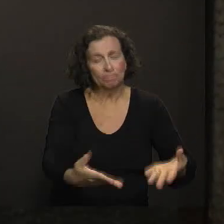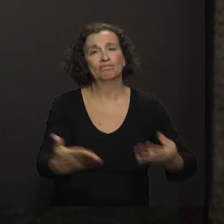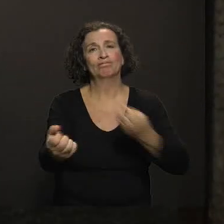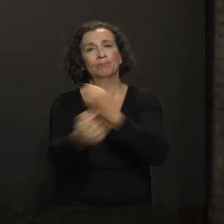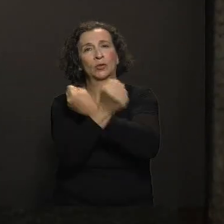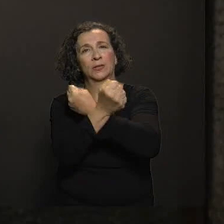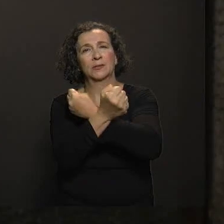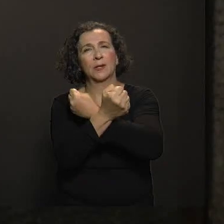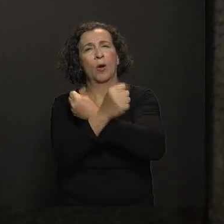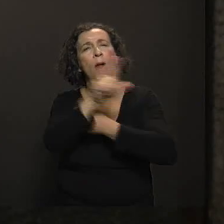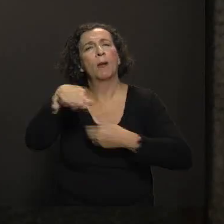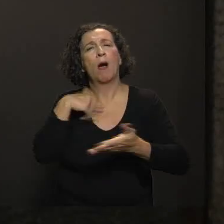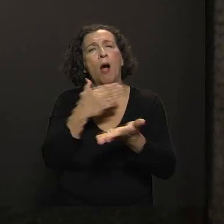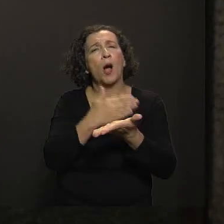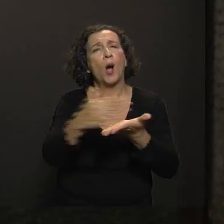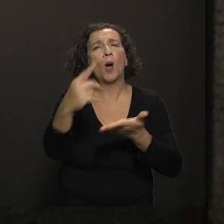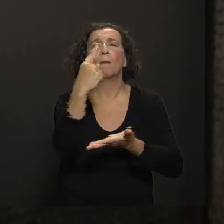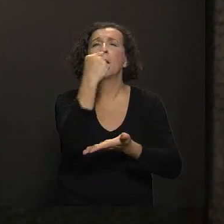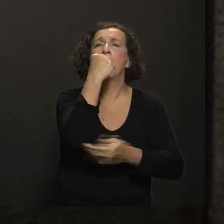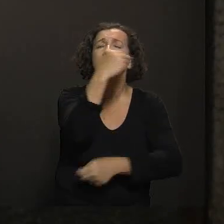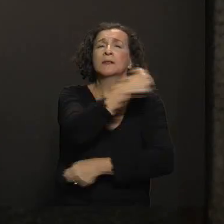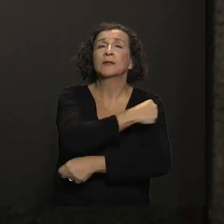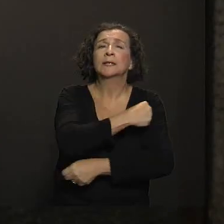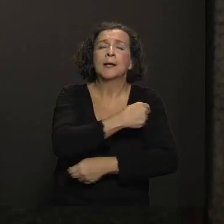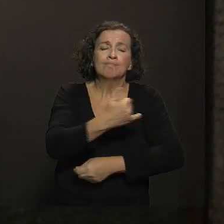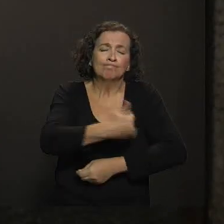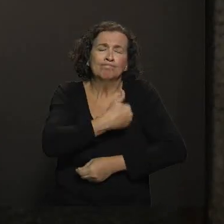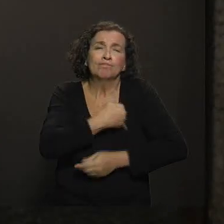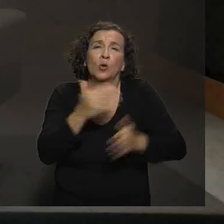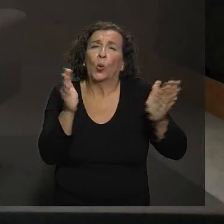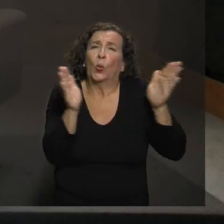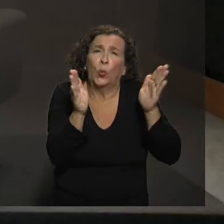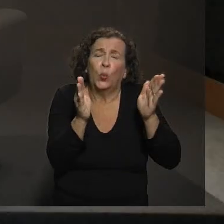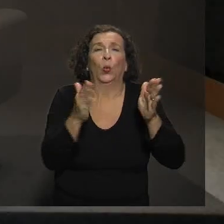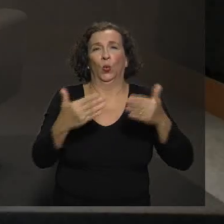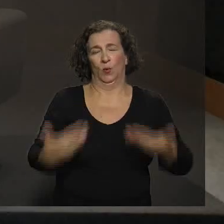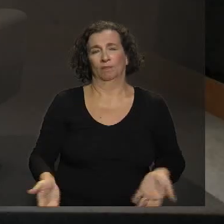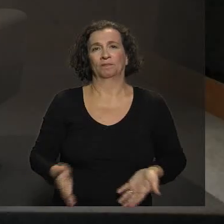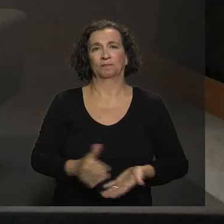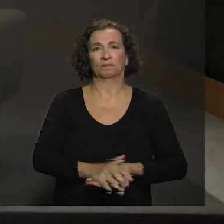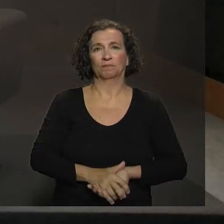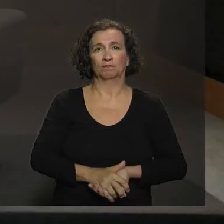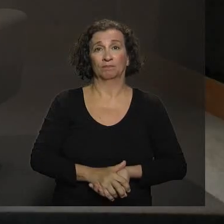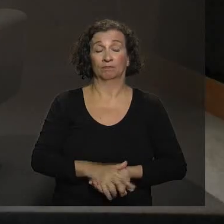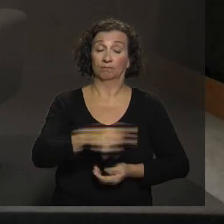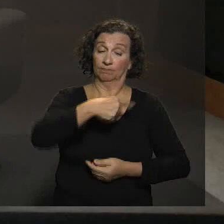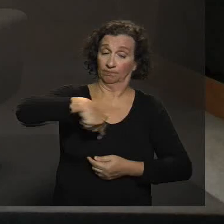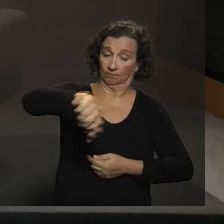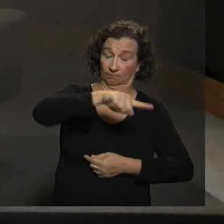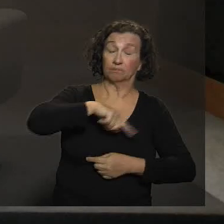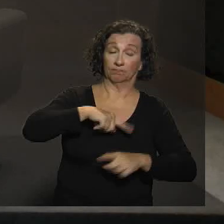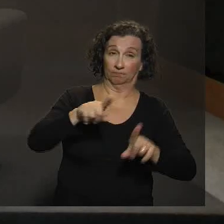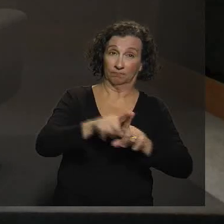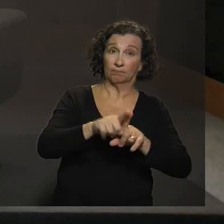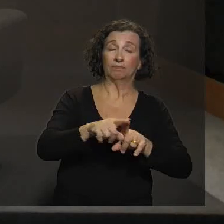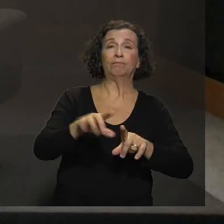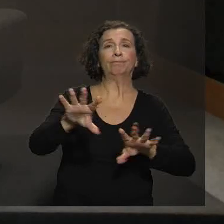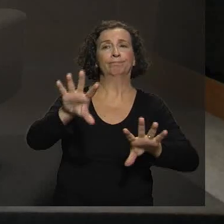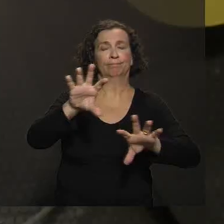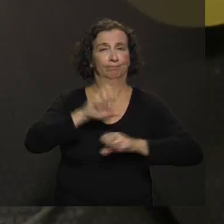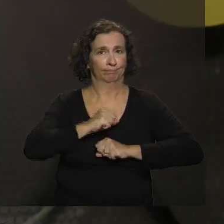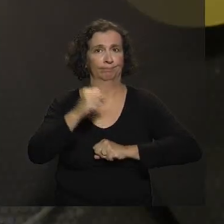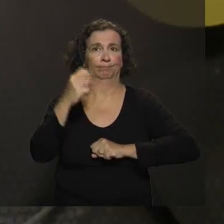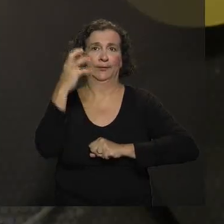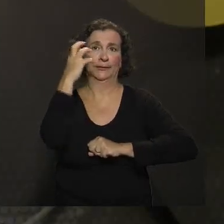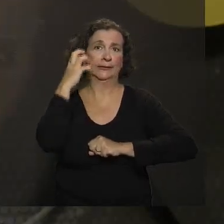isso que a gente começa a vacinar desde o bebê pequenininho. E esses anticorpos, eles são específicos contra o sarampo.